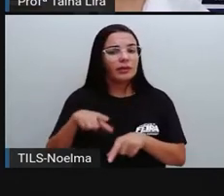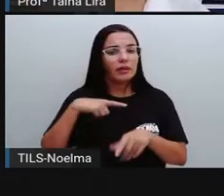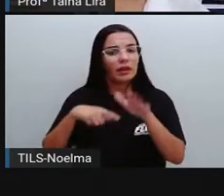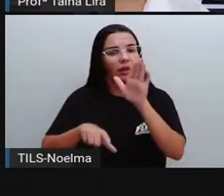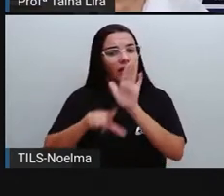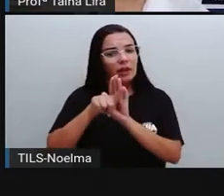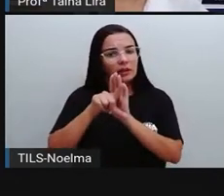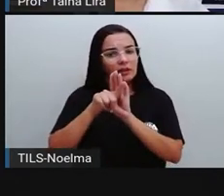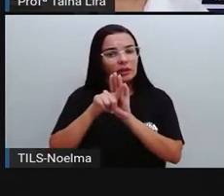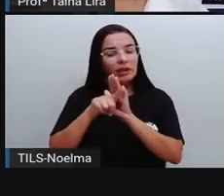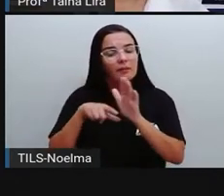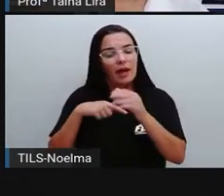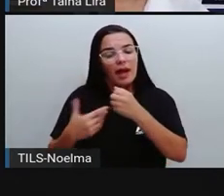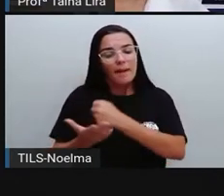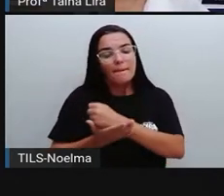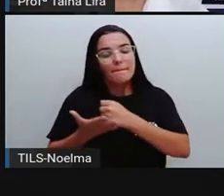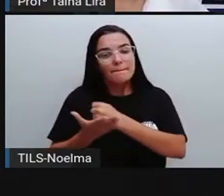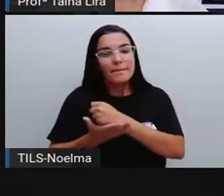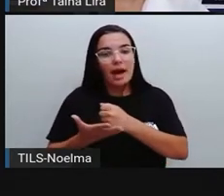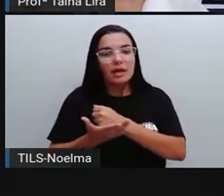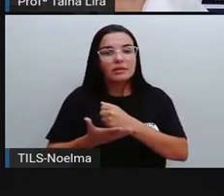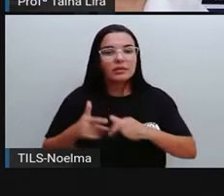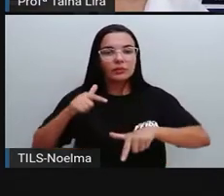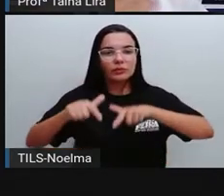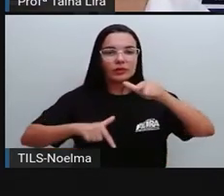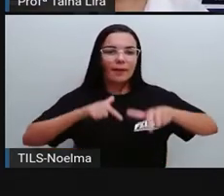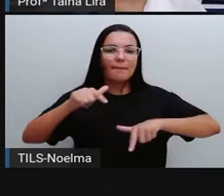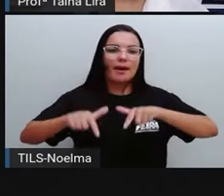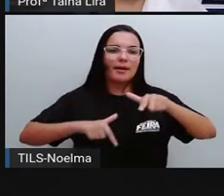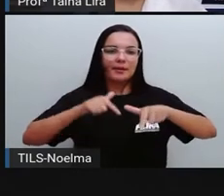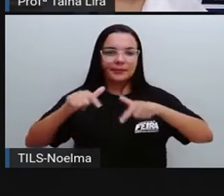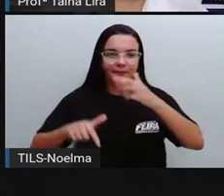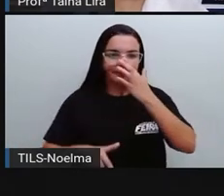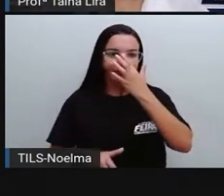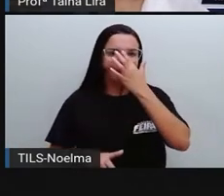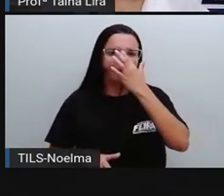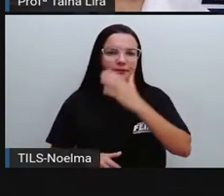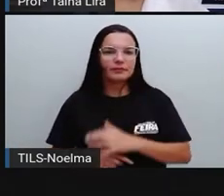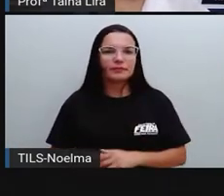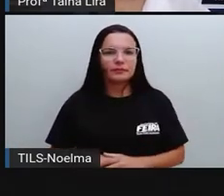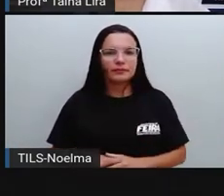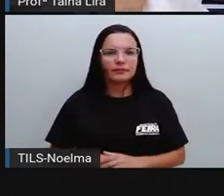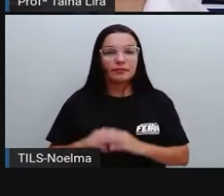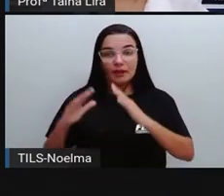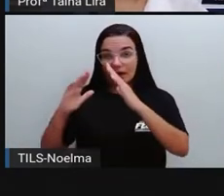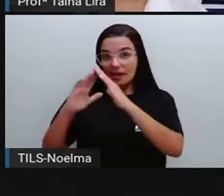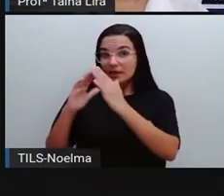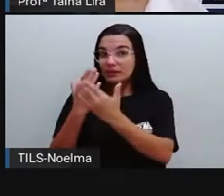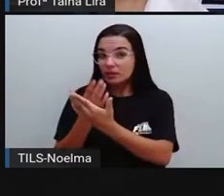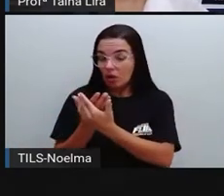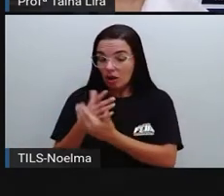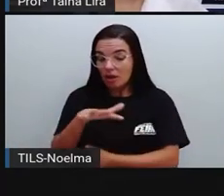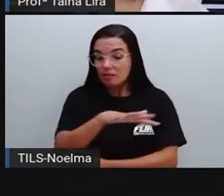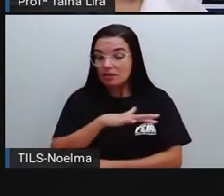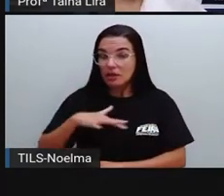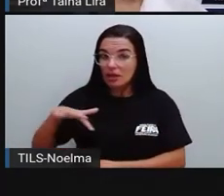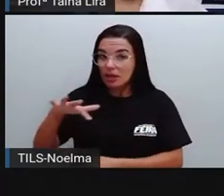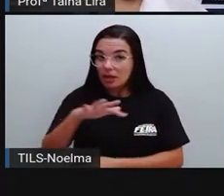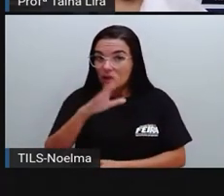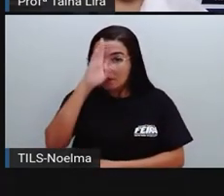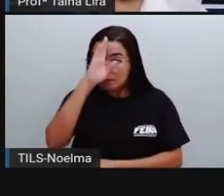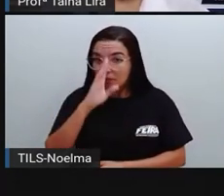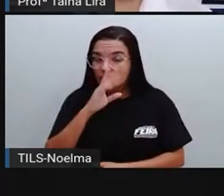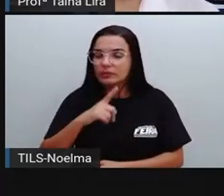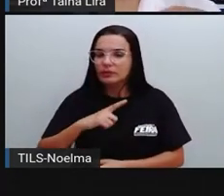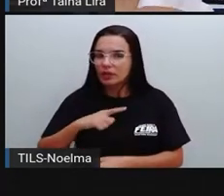os estabelecimentos públicos têm um regimento. A escola, que é um espaço público, também tem um